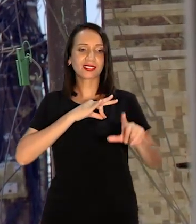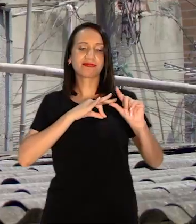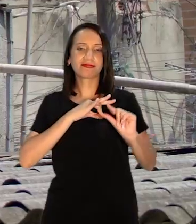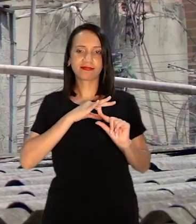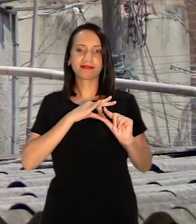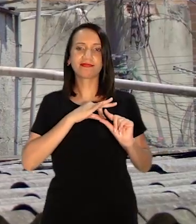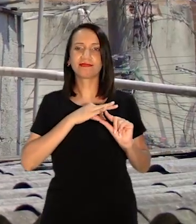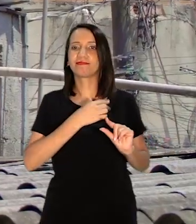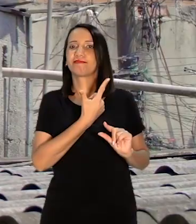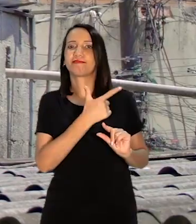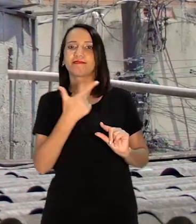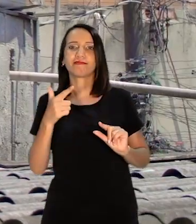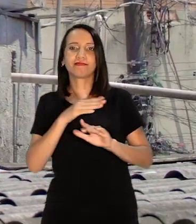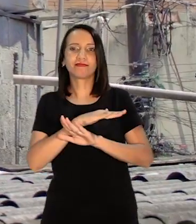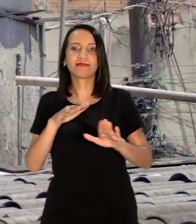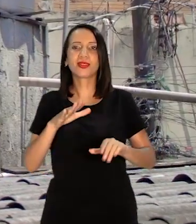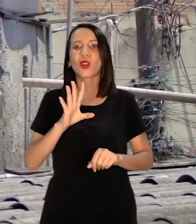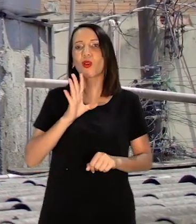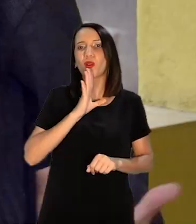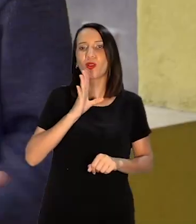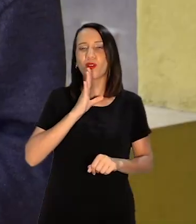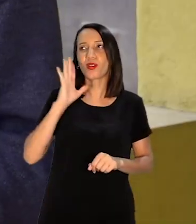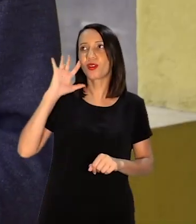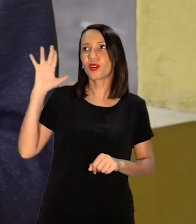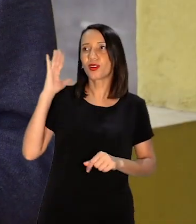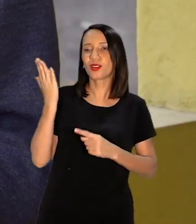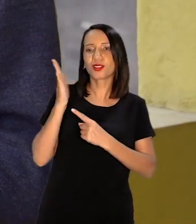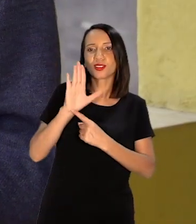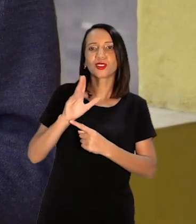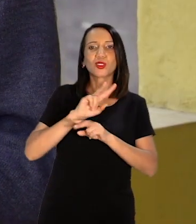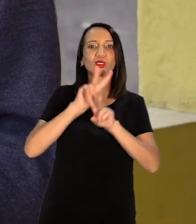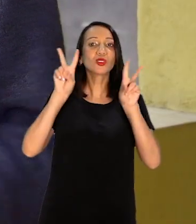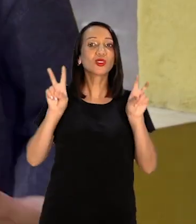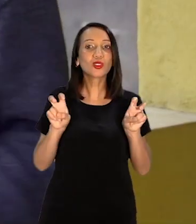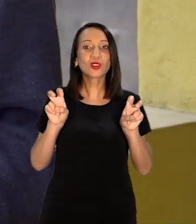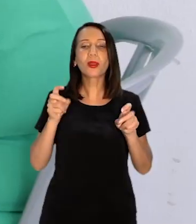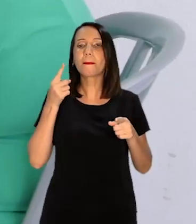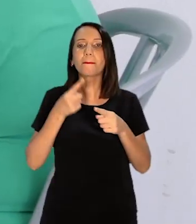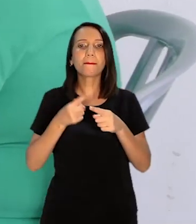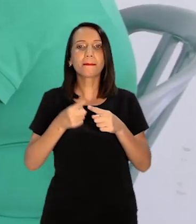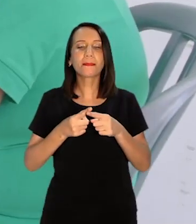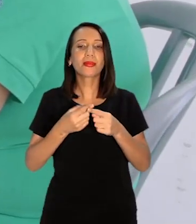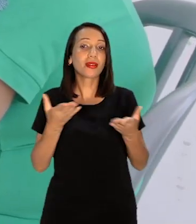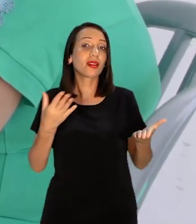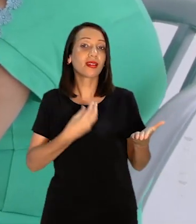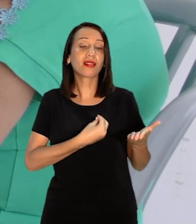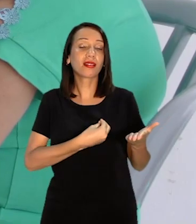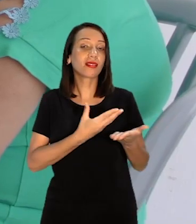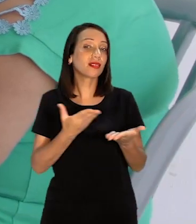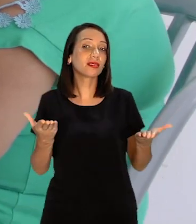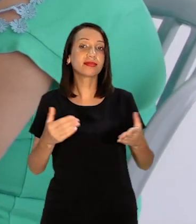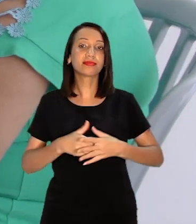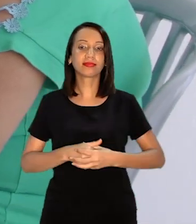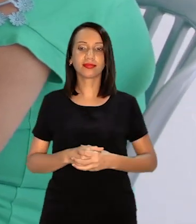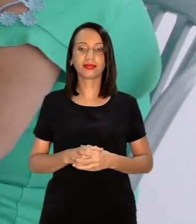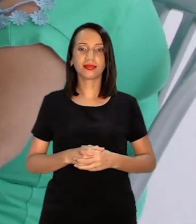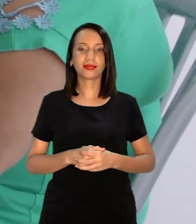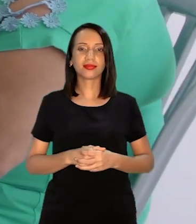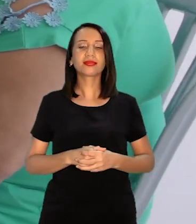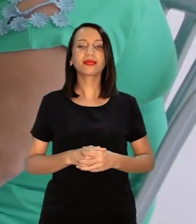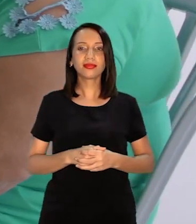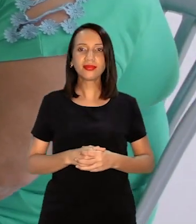E que não tem Conhecimento Para refletir criticamente Sobre Por que Que a vida é assim Conversa com uma mãe